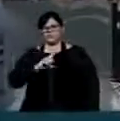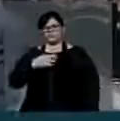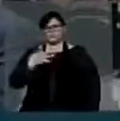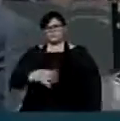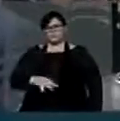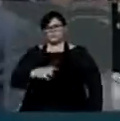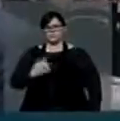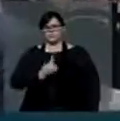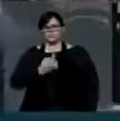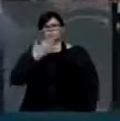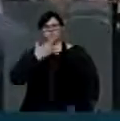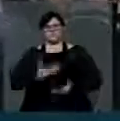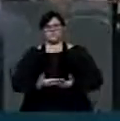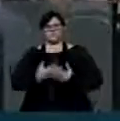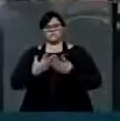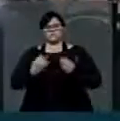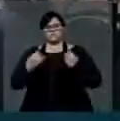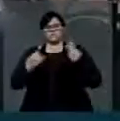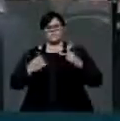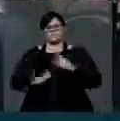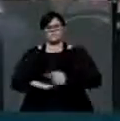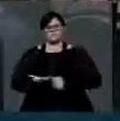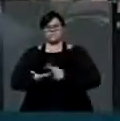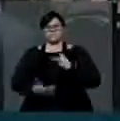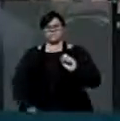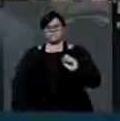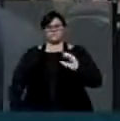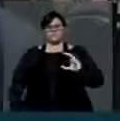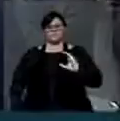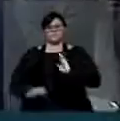confiamos plenamente no seu compromisso e o PSC sai da boa instrução, Sr. Presidente.